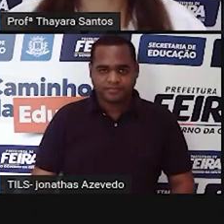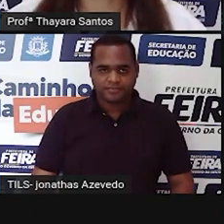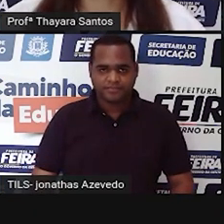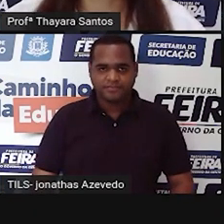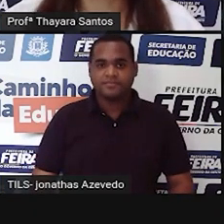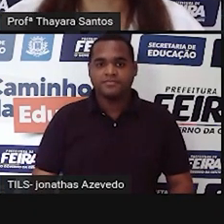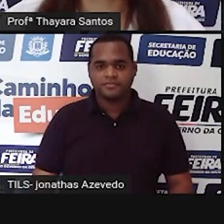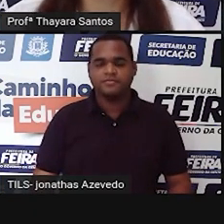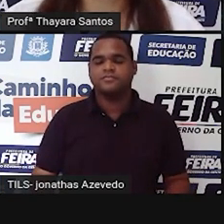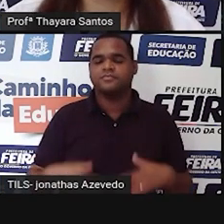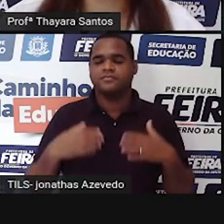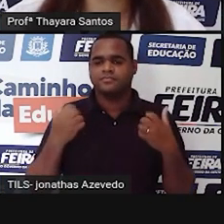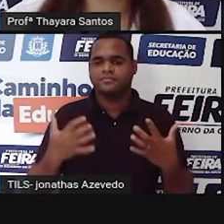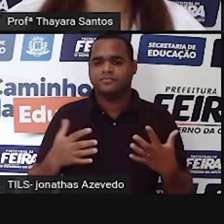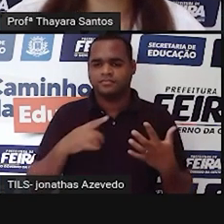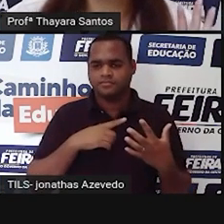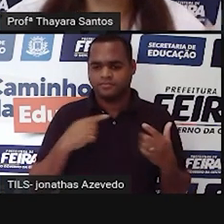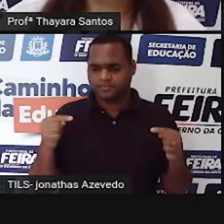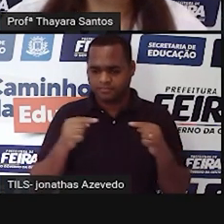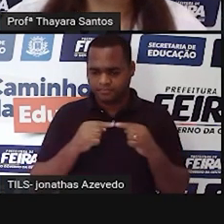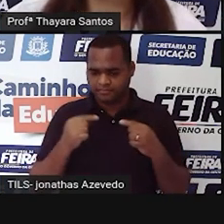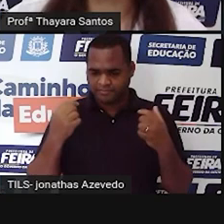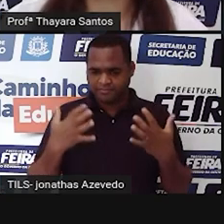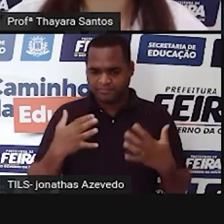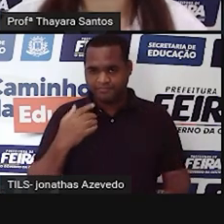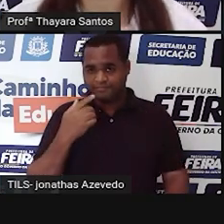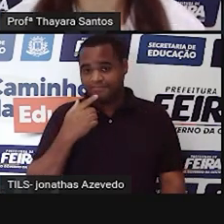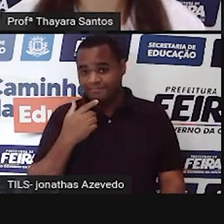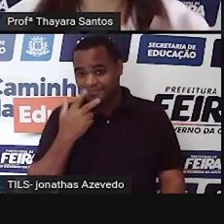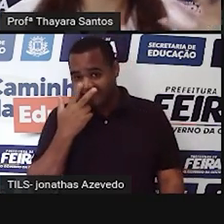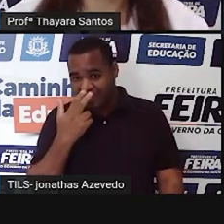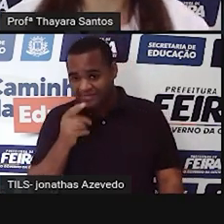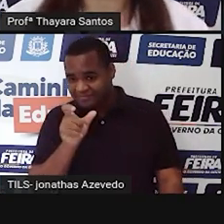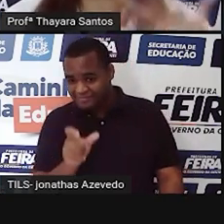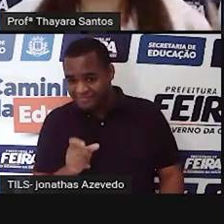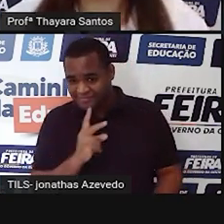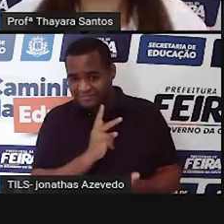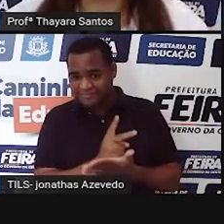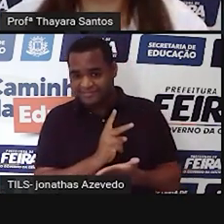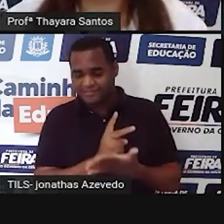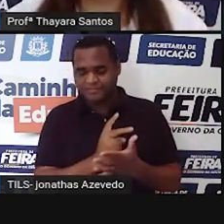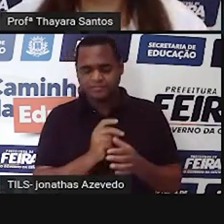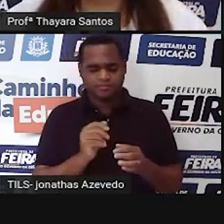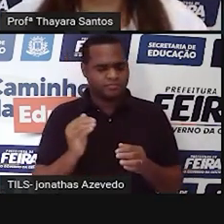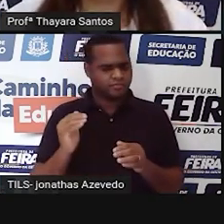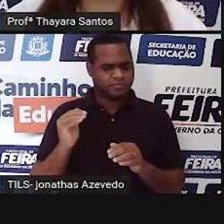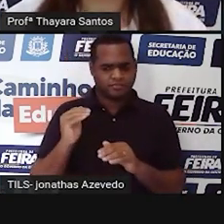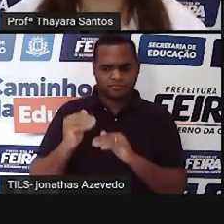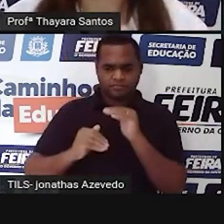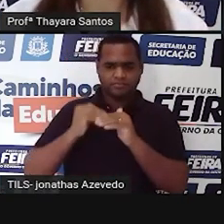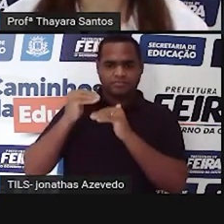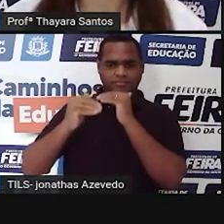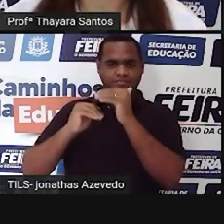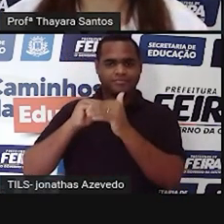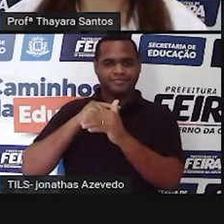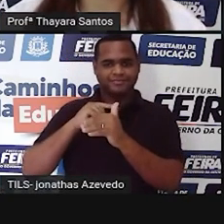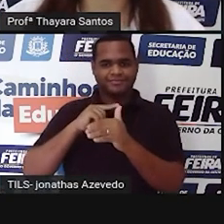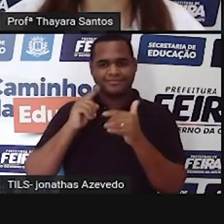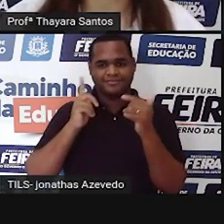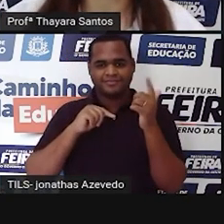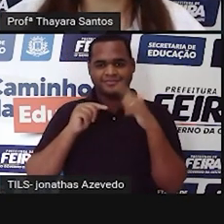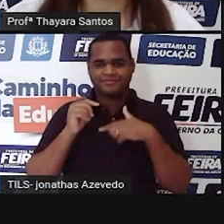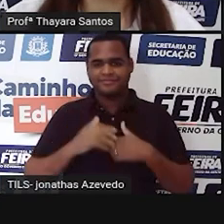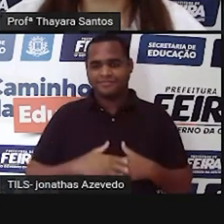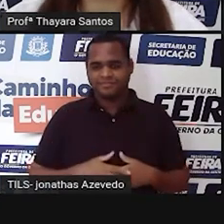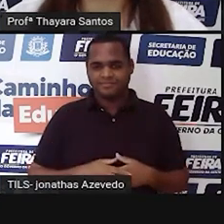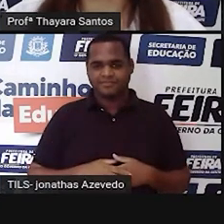Mas nem sempre os microscópios tiveram essa carinha aí que a gente viu. Eles passaram por uma evolução muito grande. Então, aqui